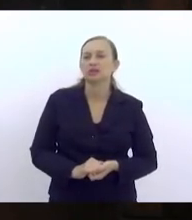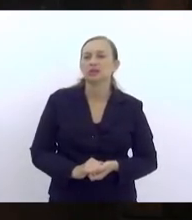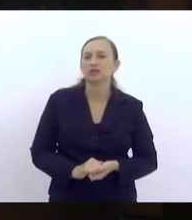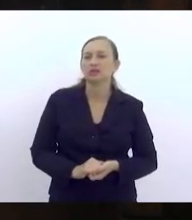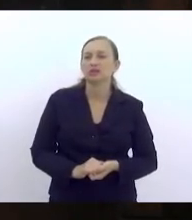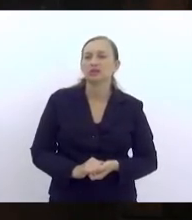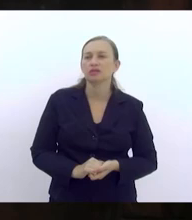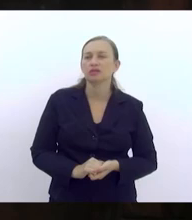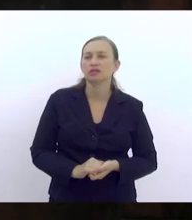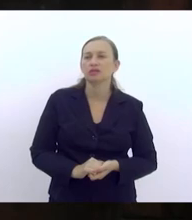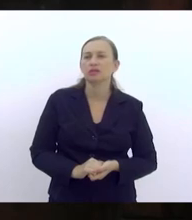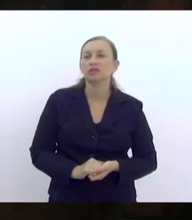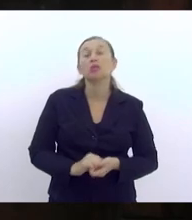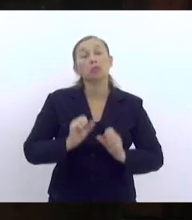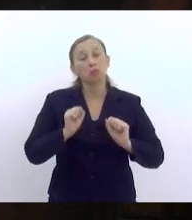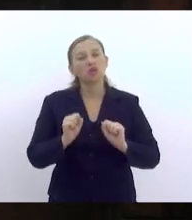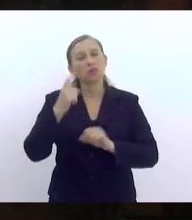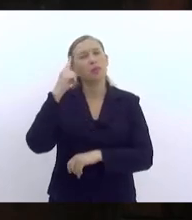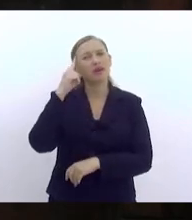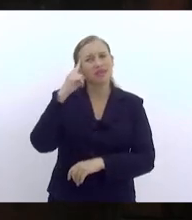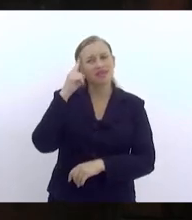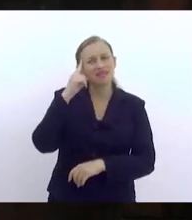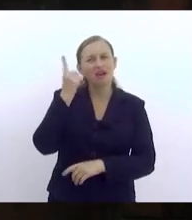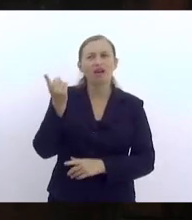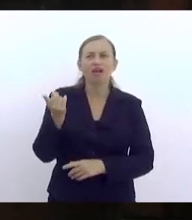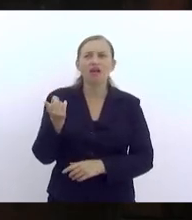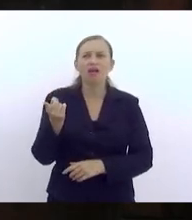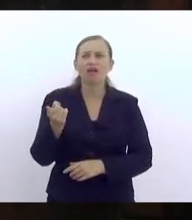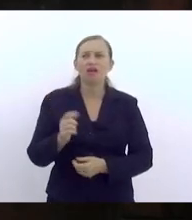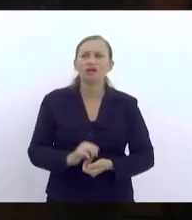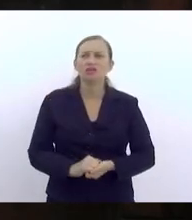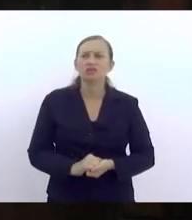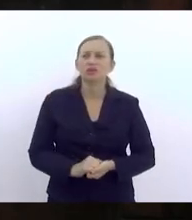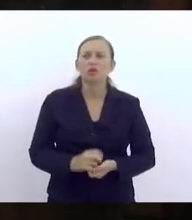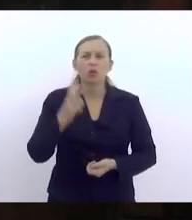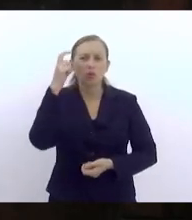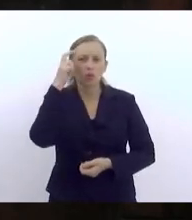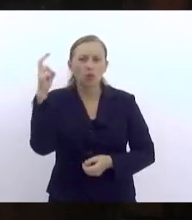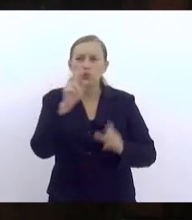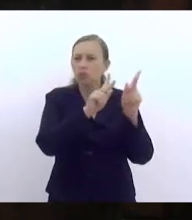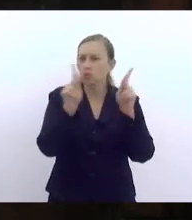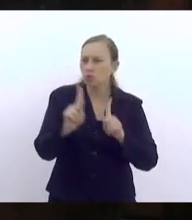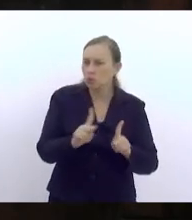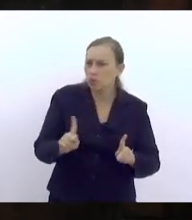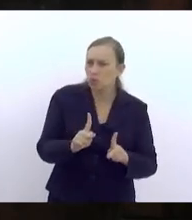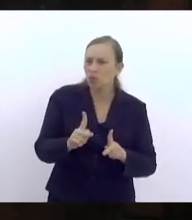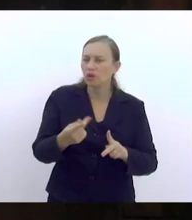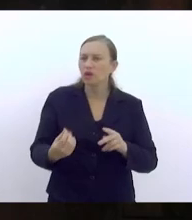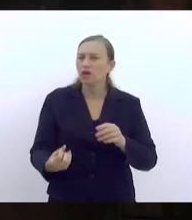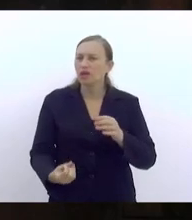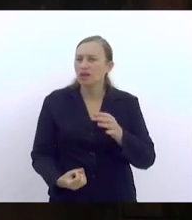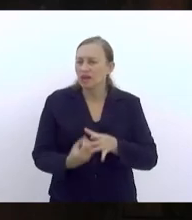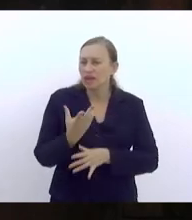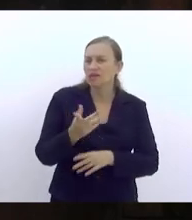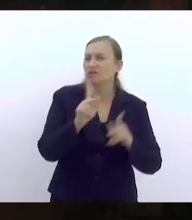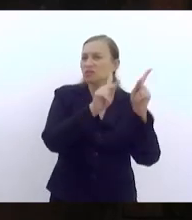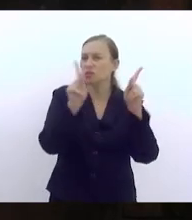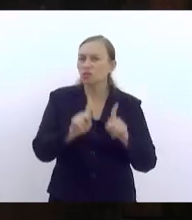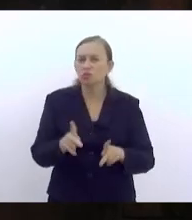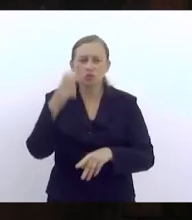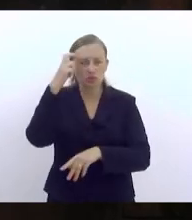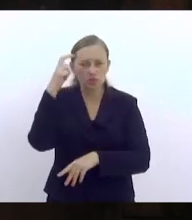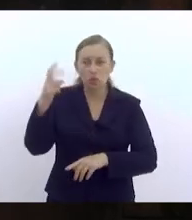E aí também podemos pensar sobre uma cultura de paz, a construção de uma cultura de paz,